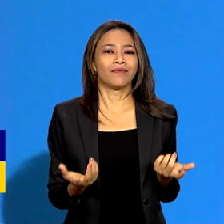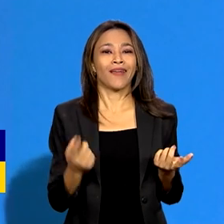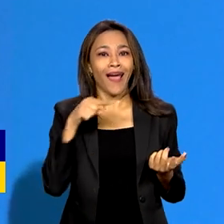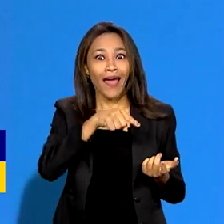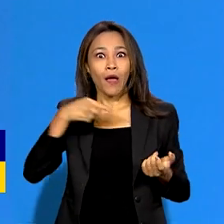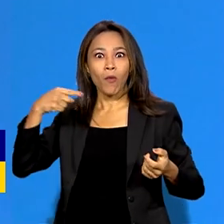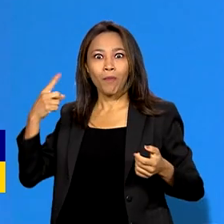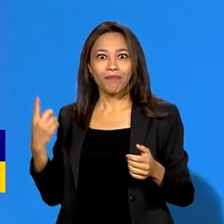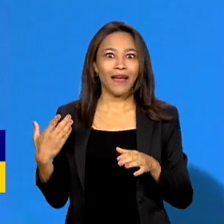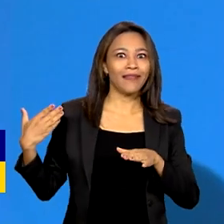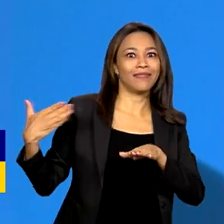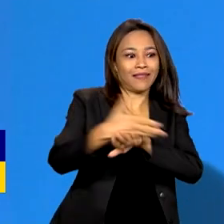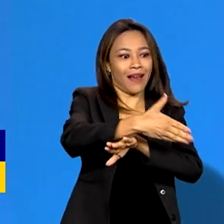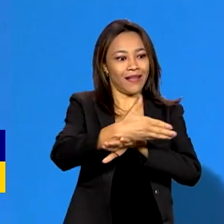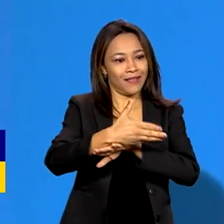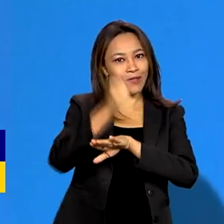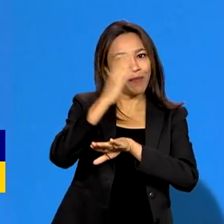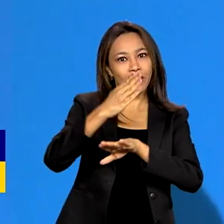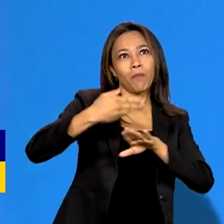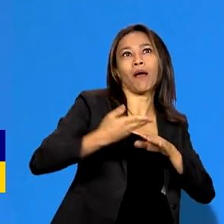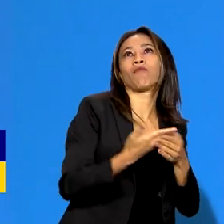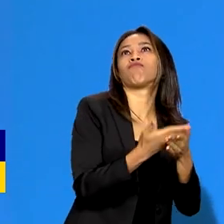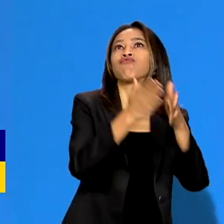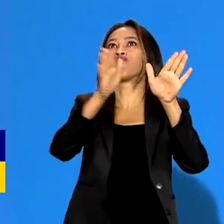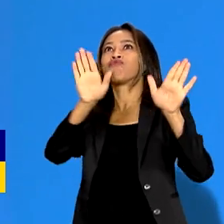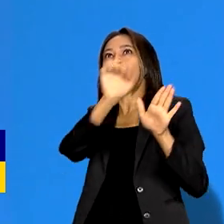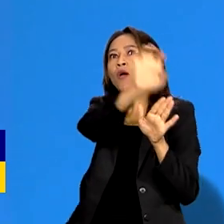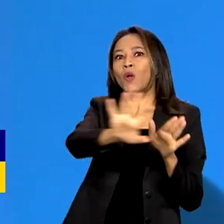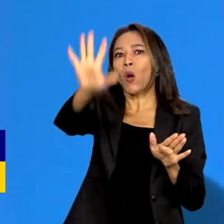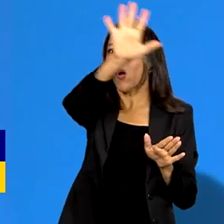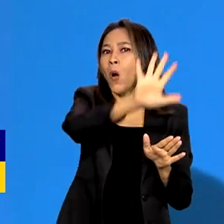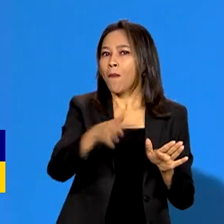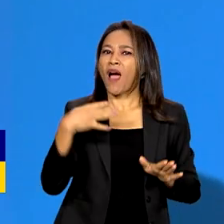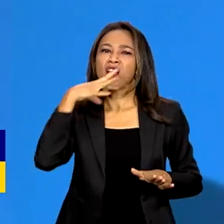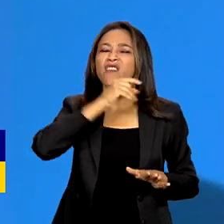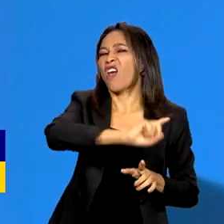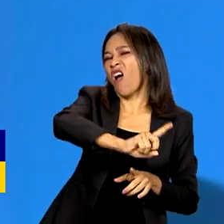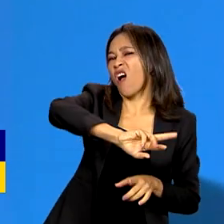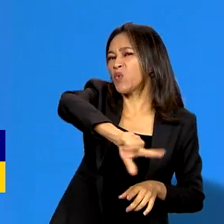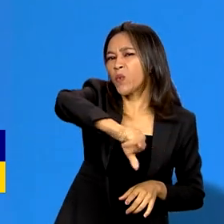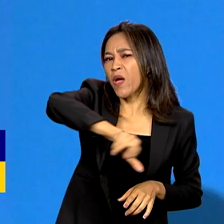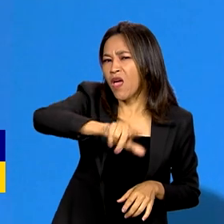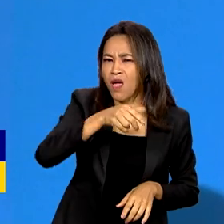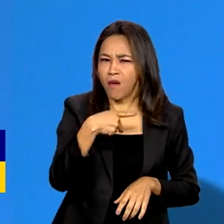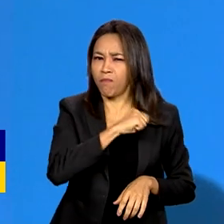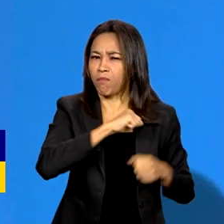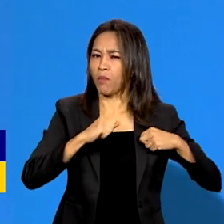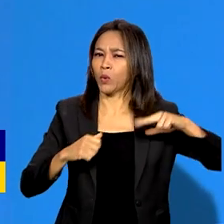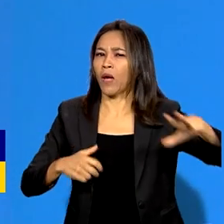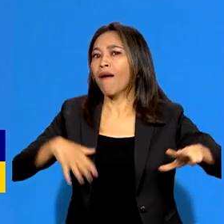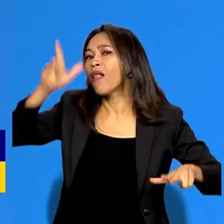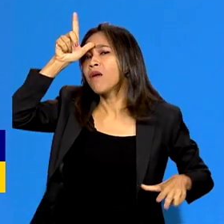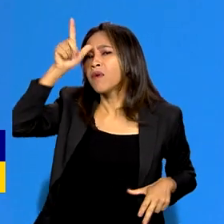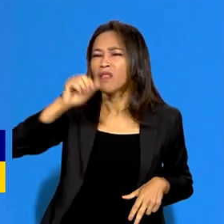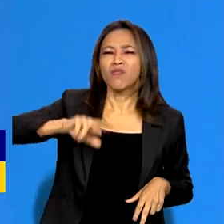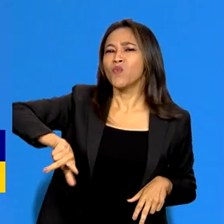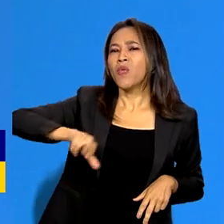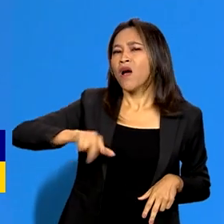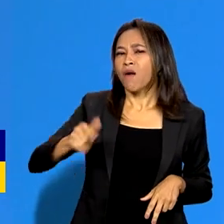entrada para o Brasil e para a Não, o pessoal achava que não era Portugal, que era Alemanha ou que era França.